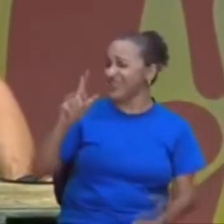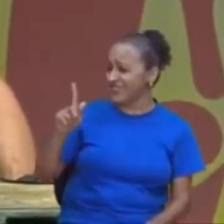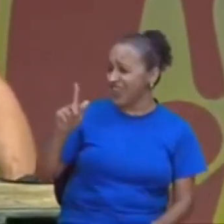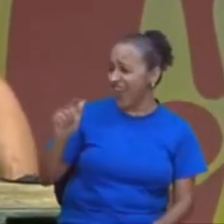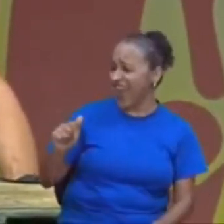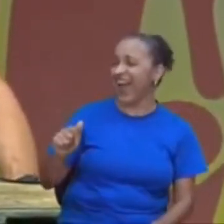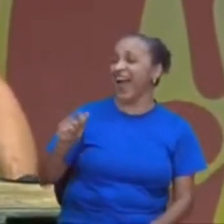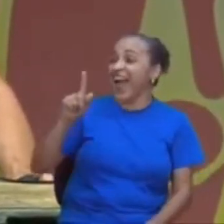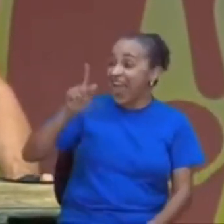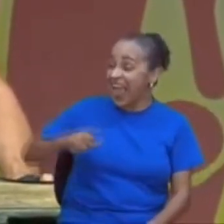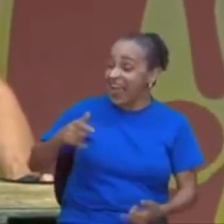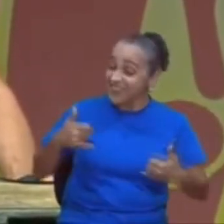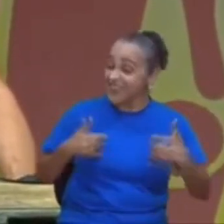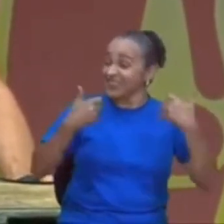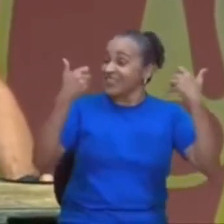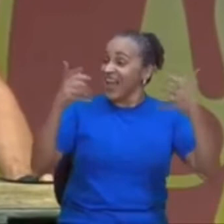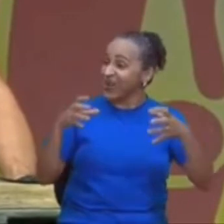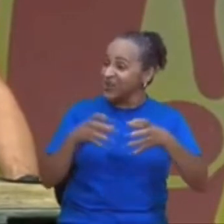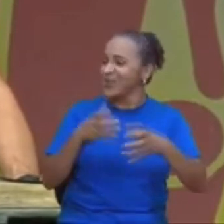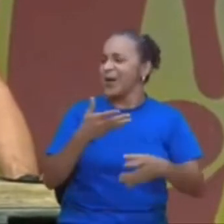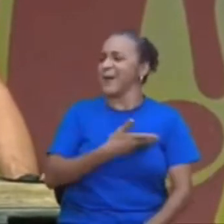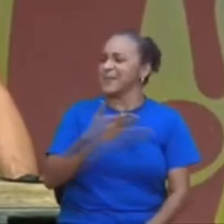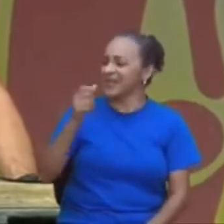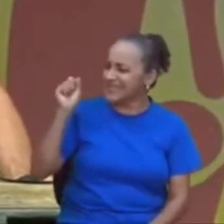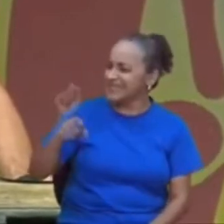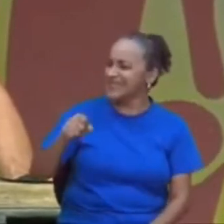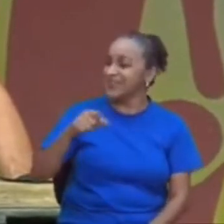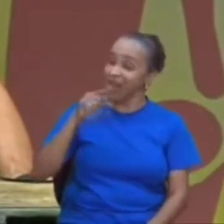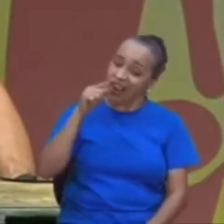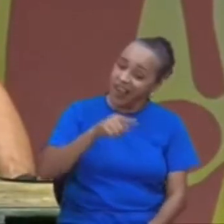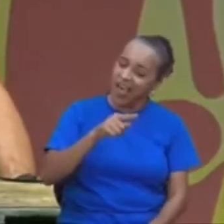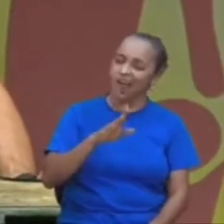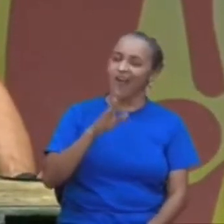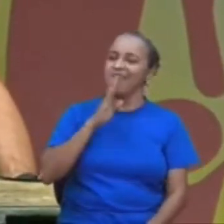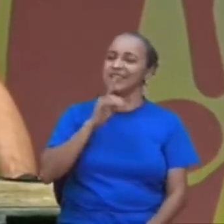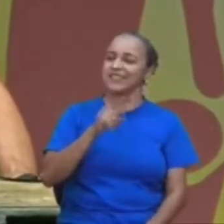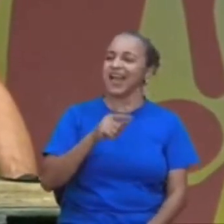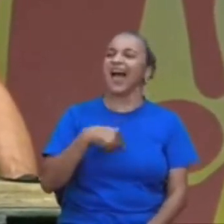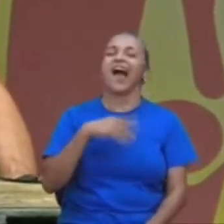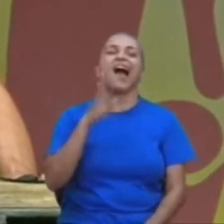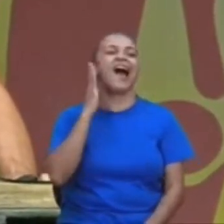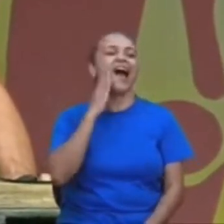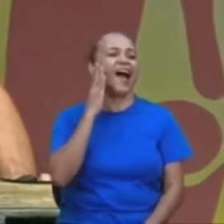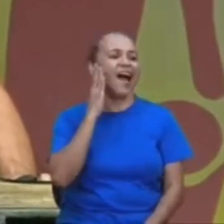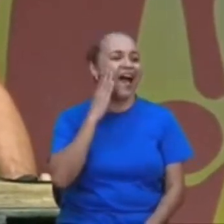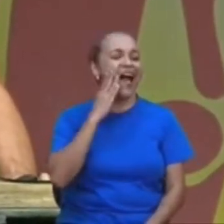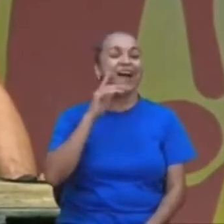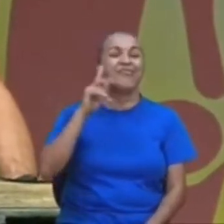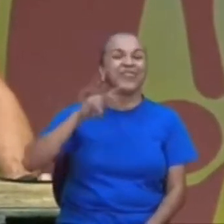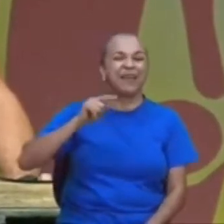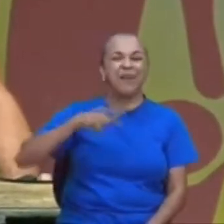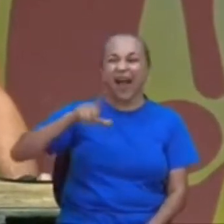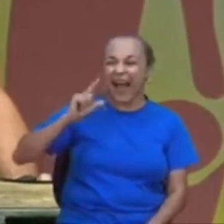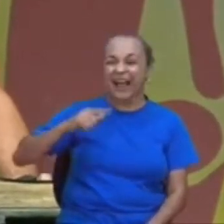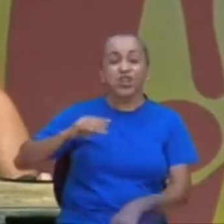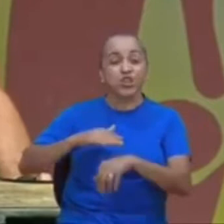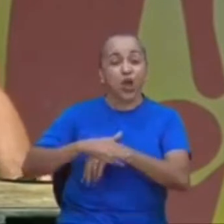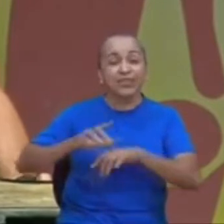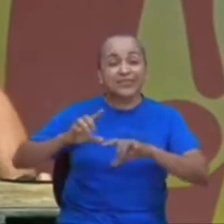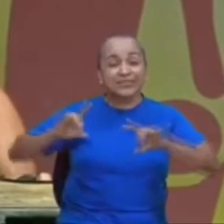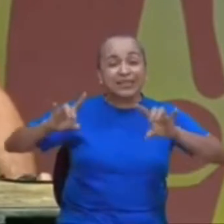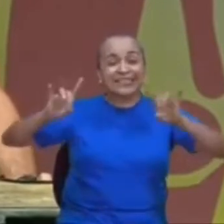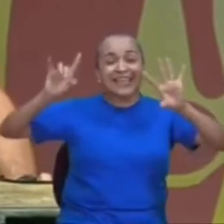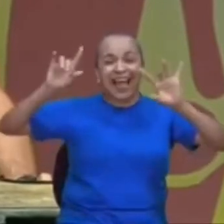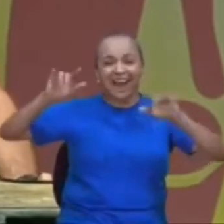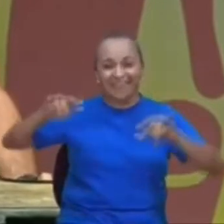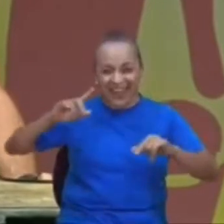aniversário do GA, os GAs se juntaram, foi lá naquela noite, eles e elas, pastor, o o senhor fez, a gente se juntou, eu peguei o salgado junto com